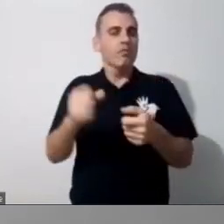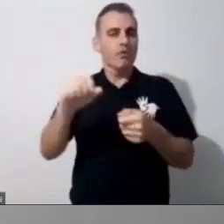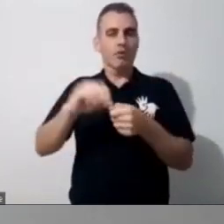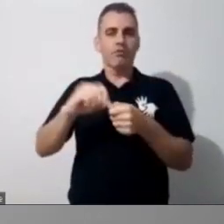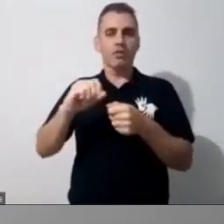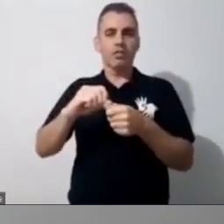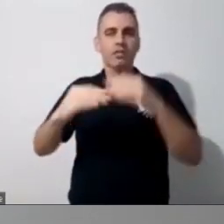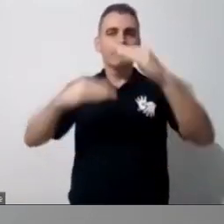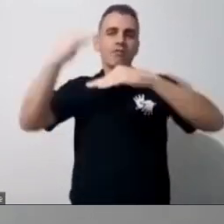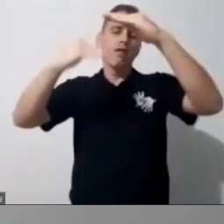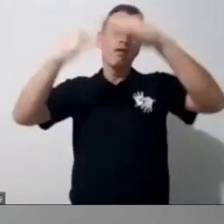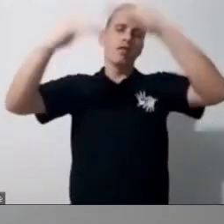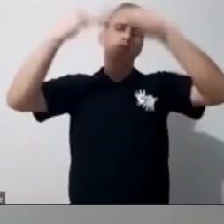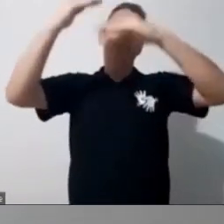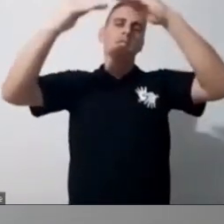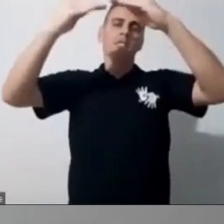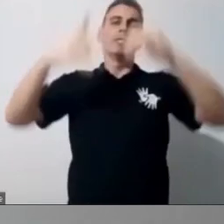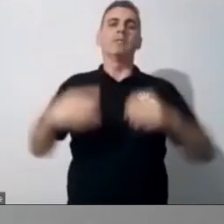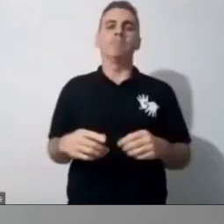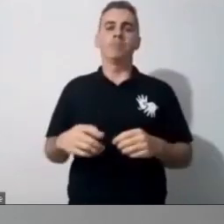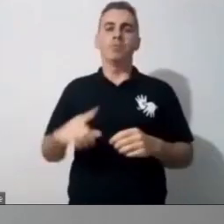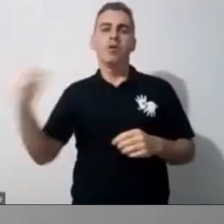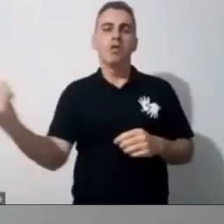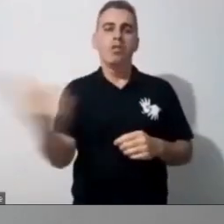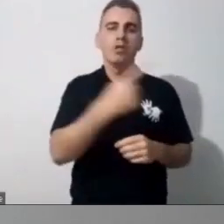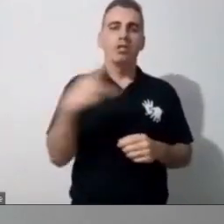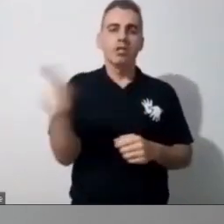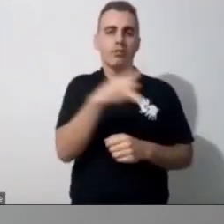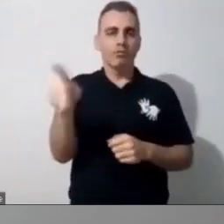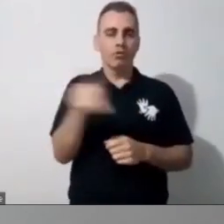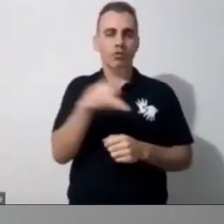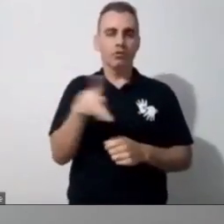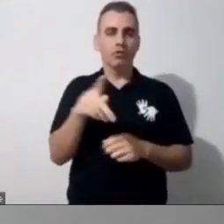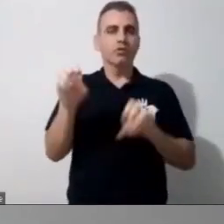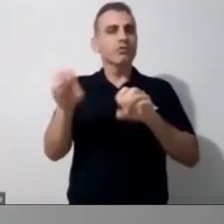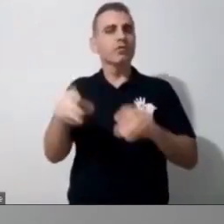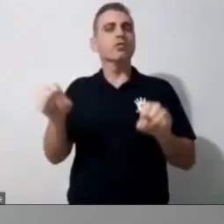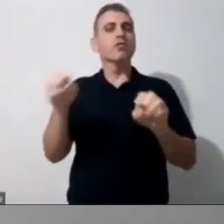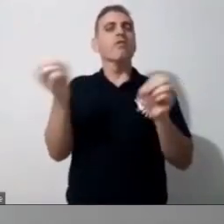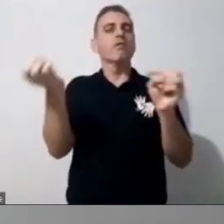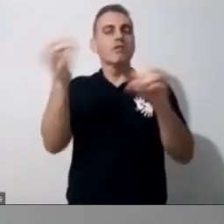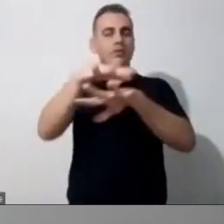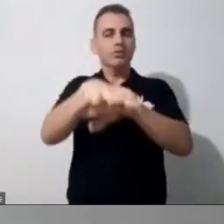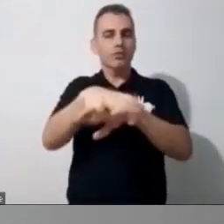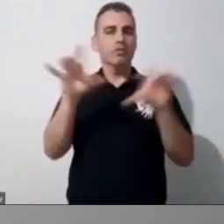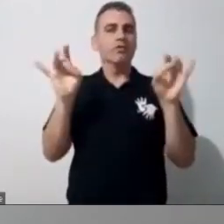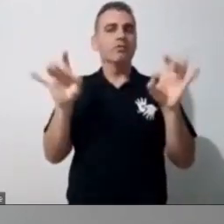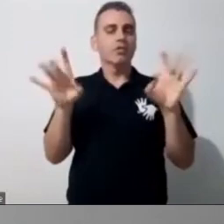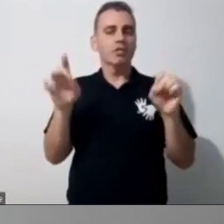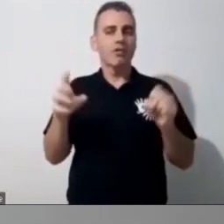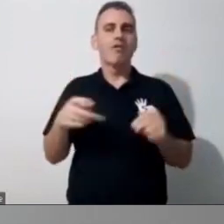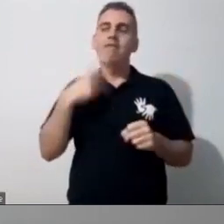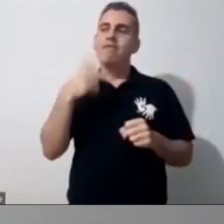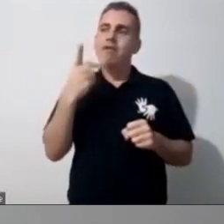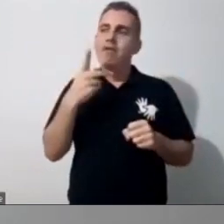E nós, professores da educação especial, eu sempre digo, nós somos pura alma e